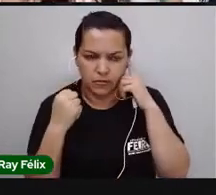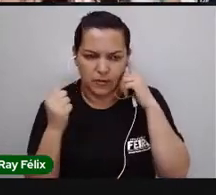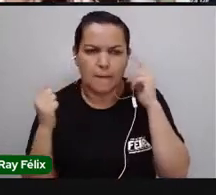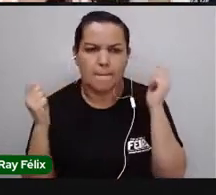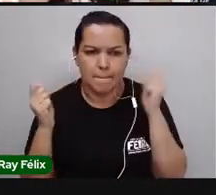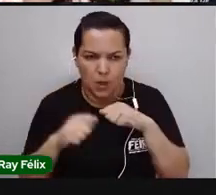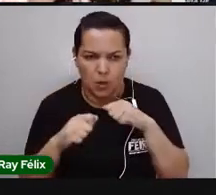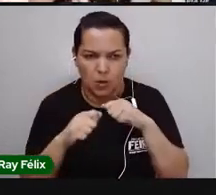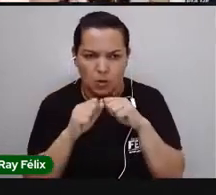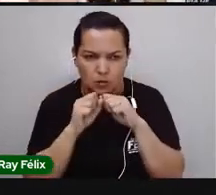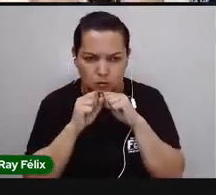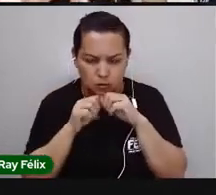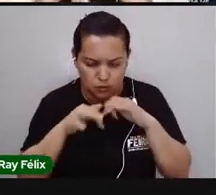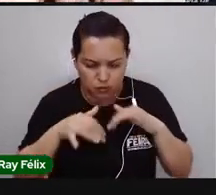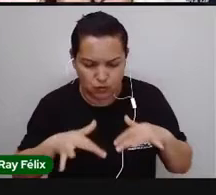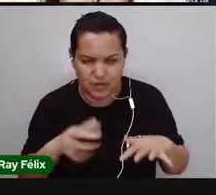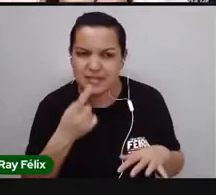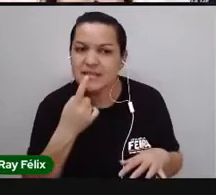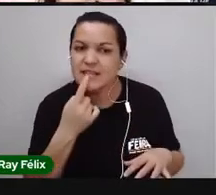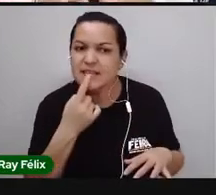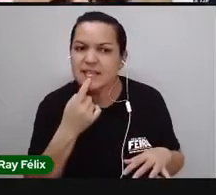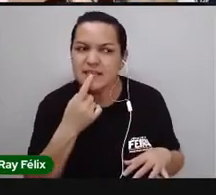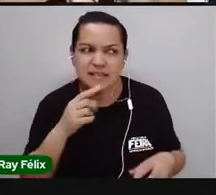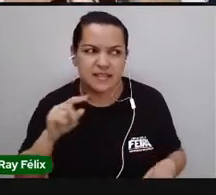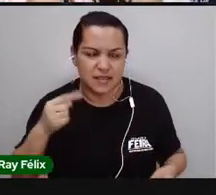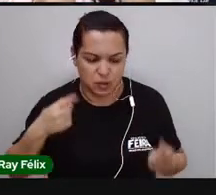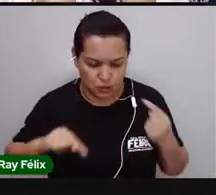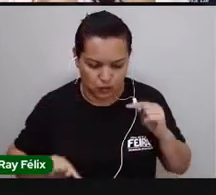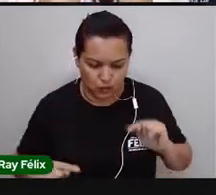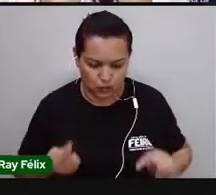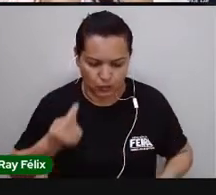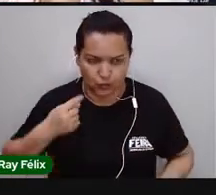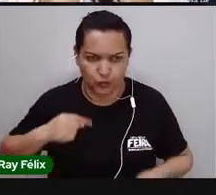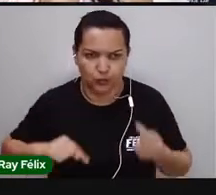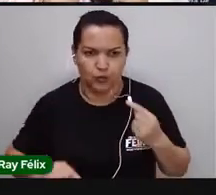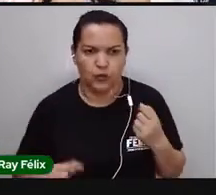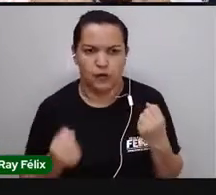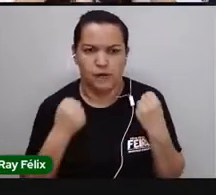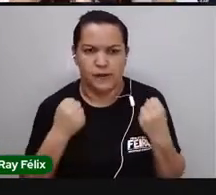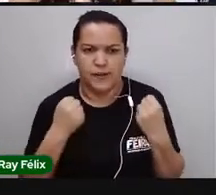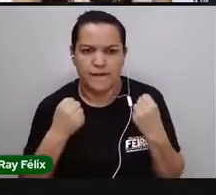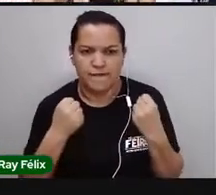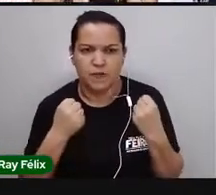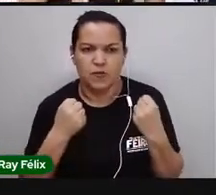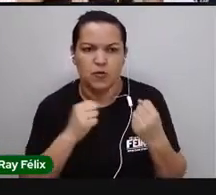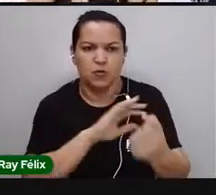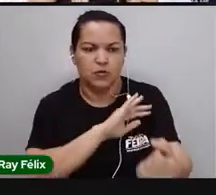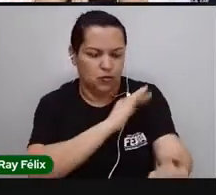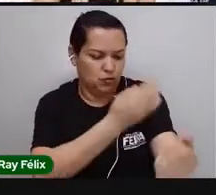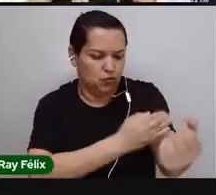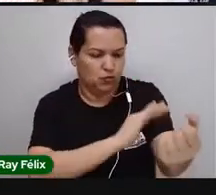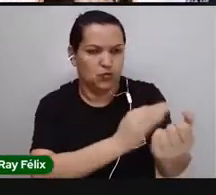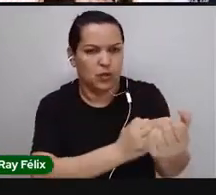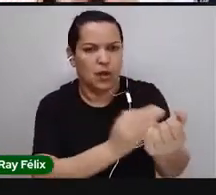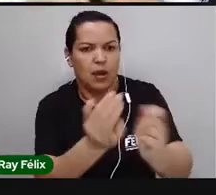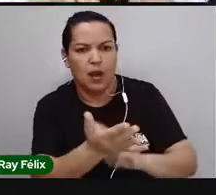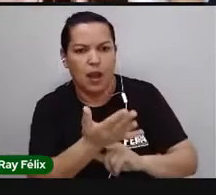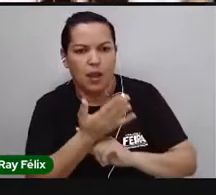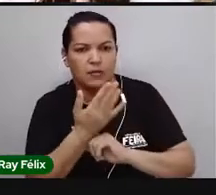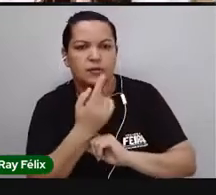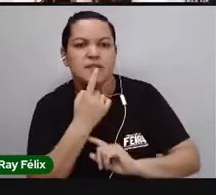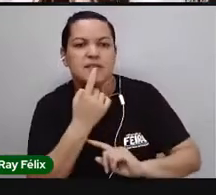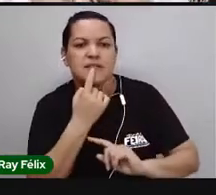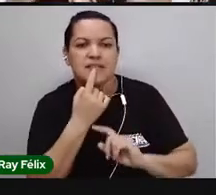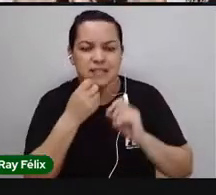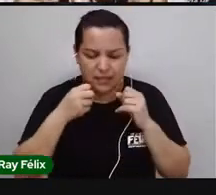bomba, uma estrutura, um mecanismo bem resistente, bem musculoso, pra conseguir que esse sangue, ele